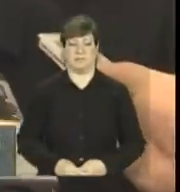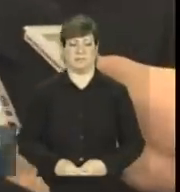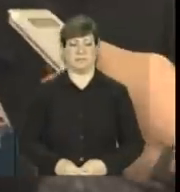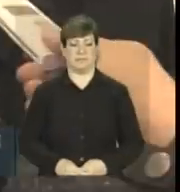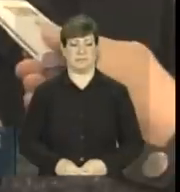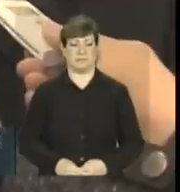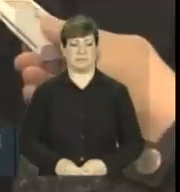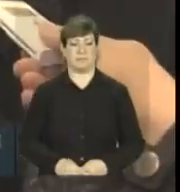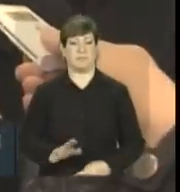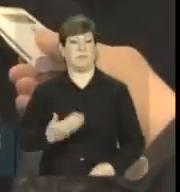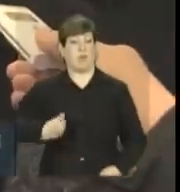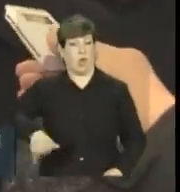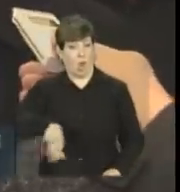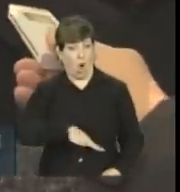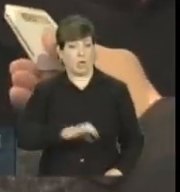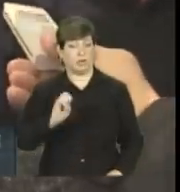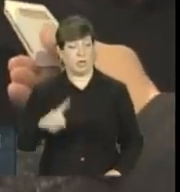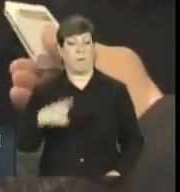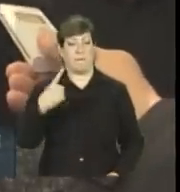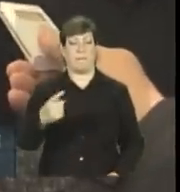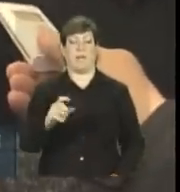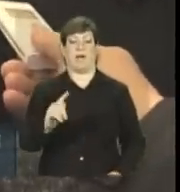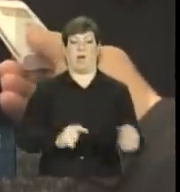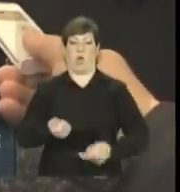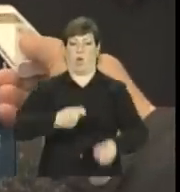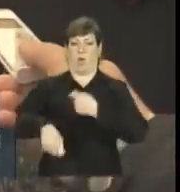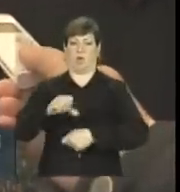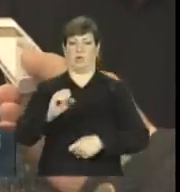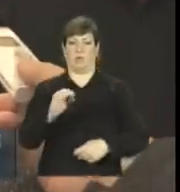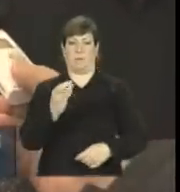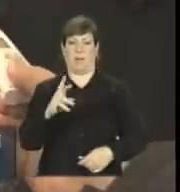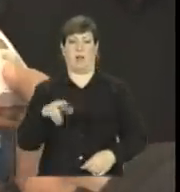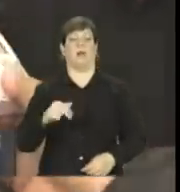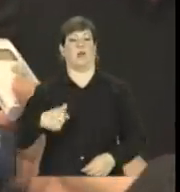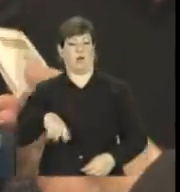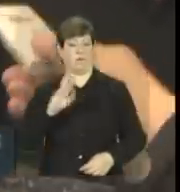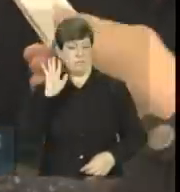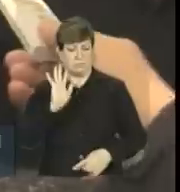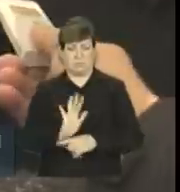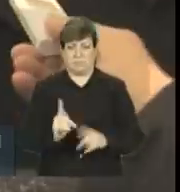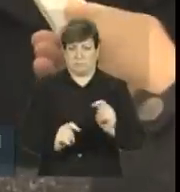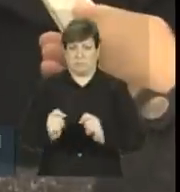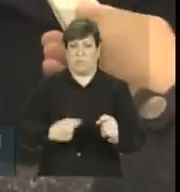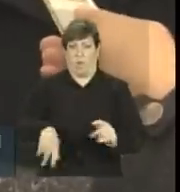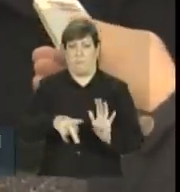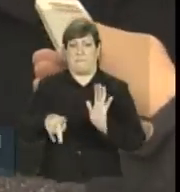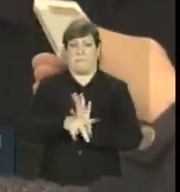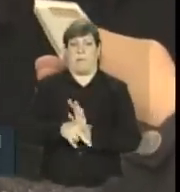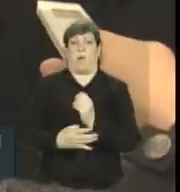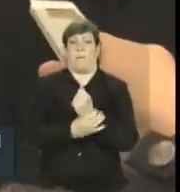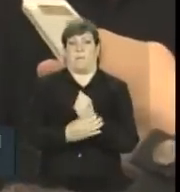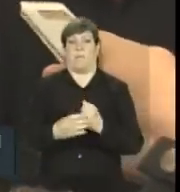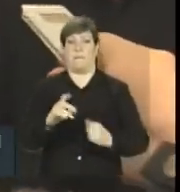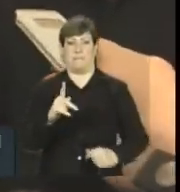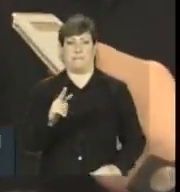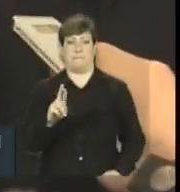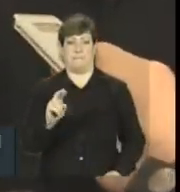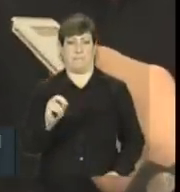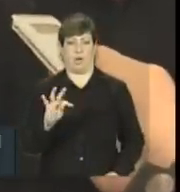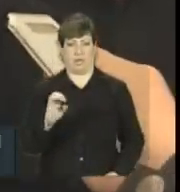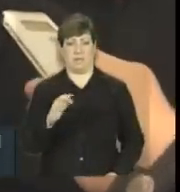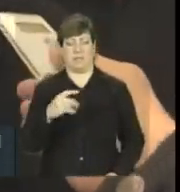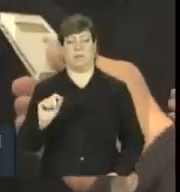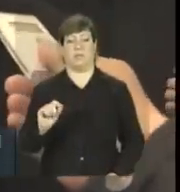Nós somos uma economia soberana, tomaremos todas as medidas para nos proteger. Vamos ver, vamos ver quais,